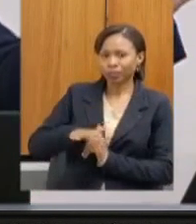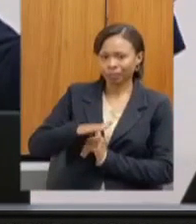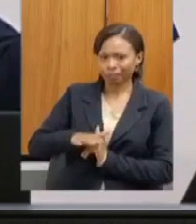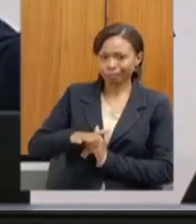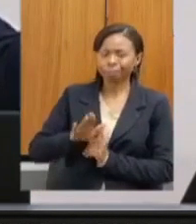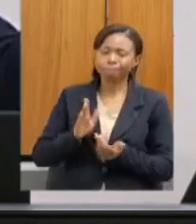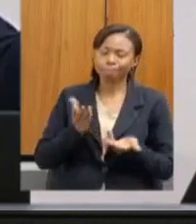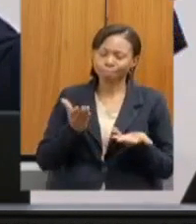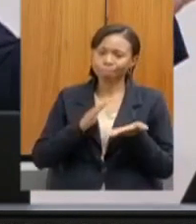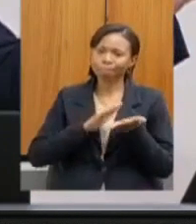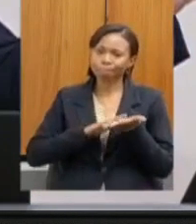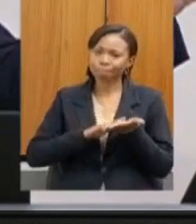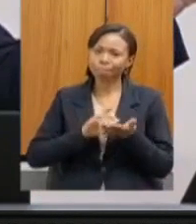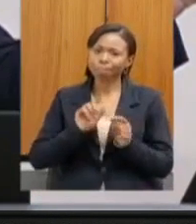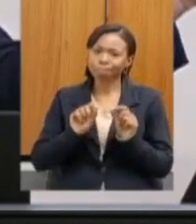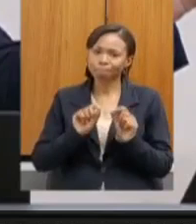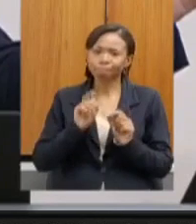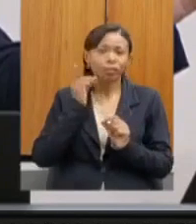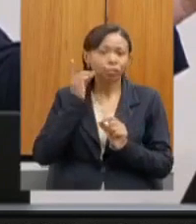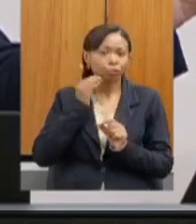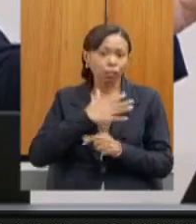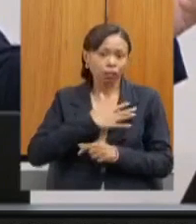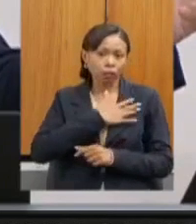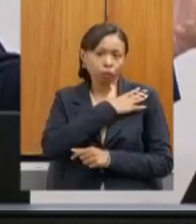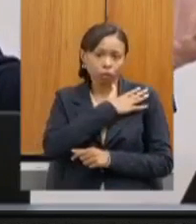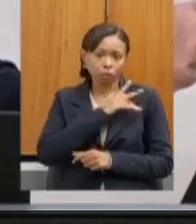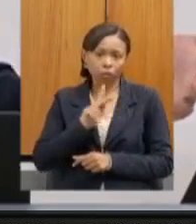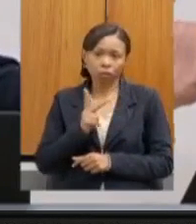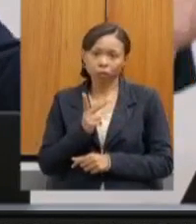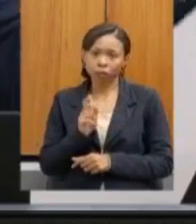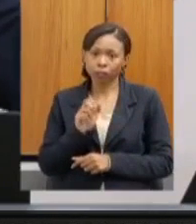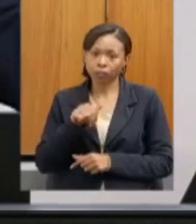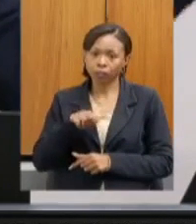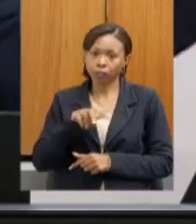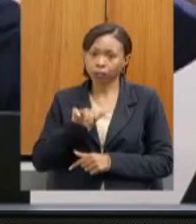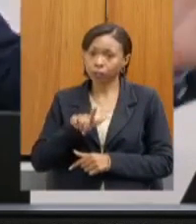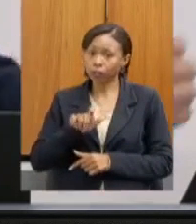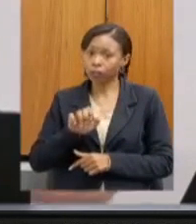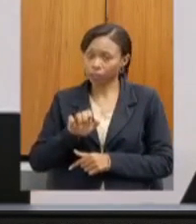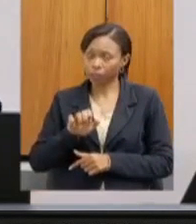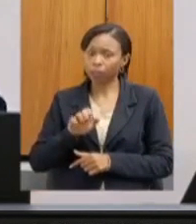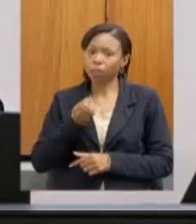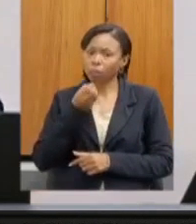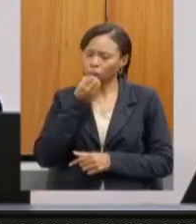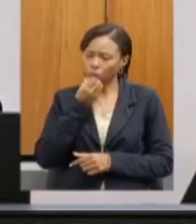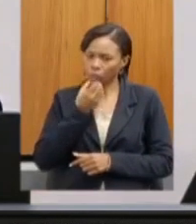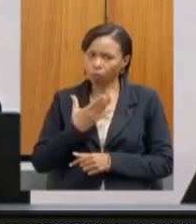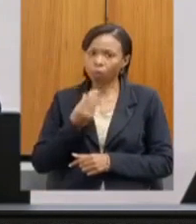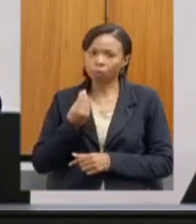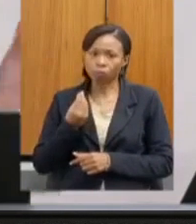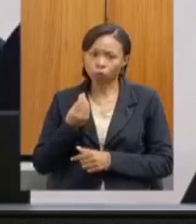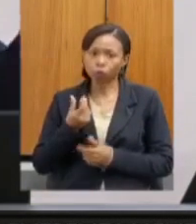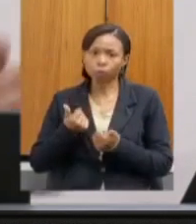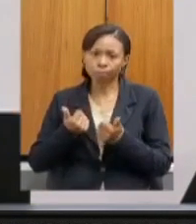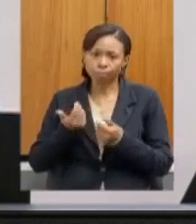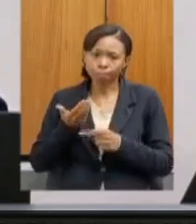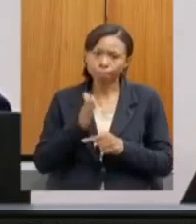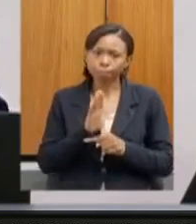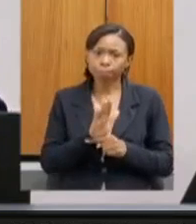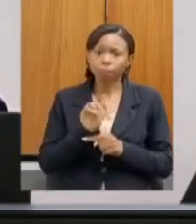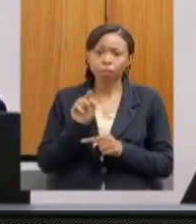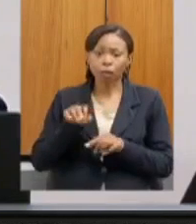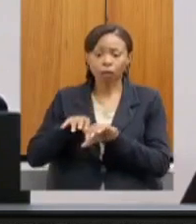tem muito a contribuir com a sua, com esse currículo maravilhoso que tem e com a formação de veterinário,